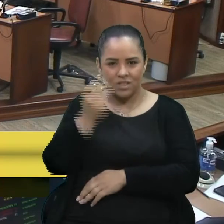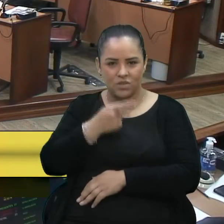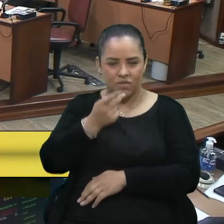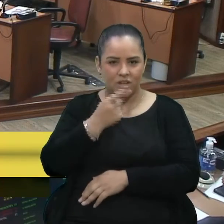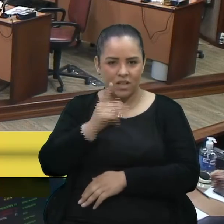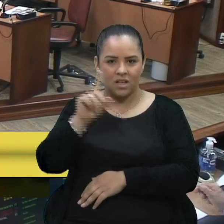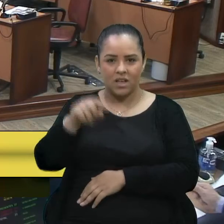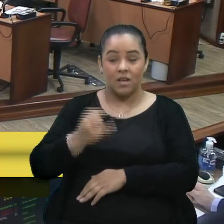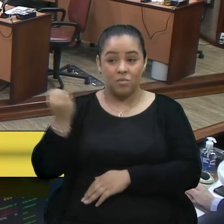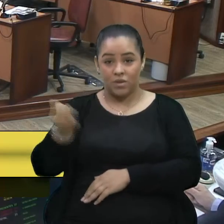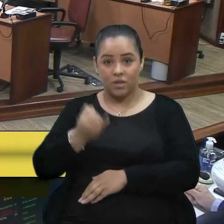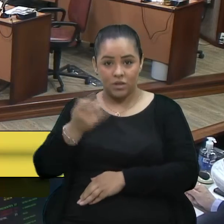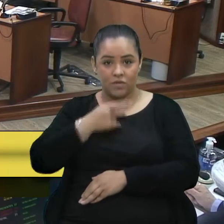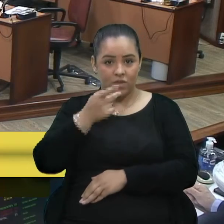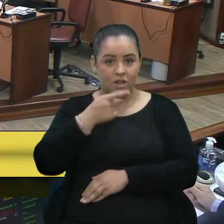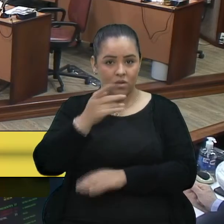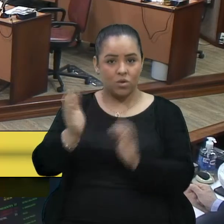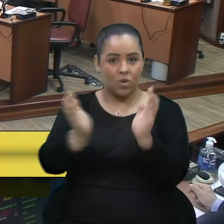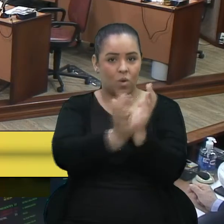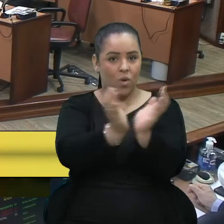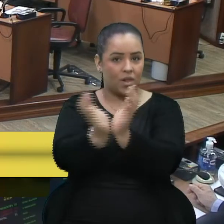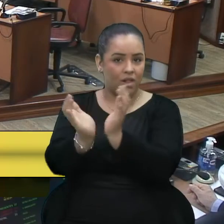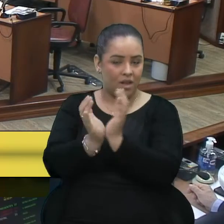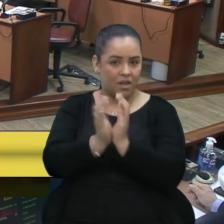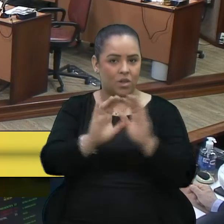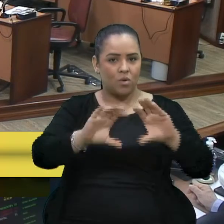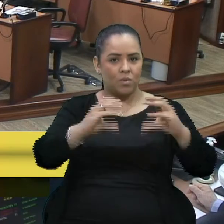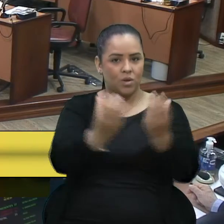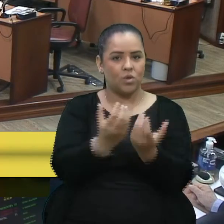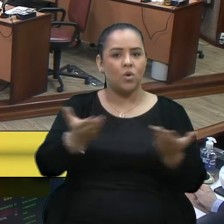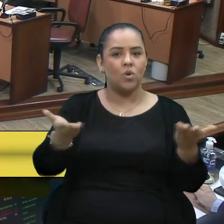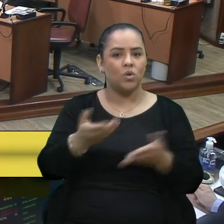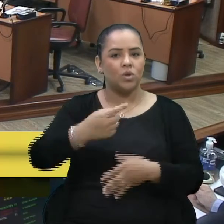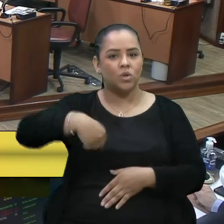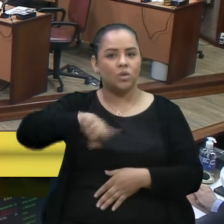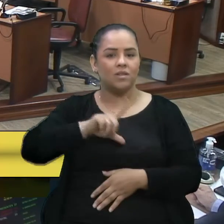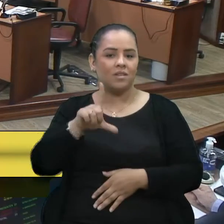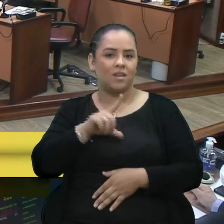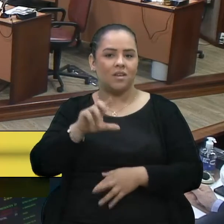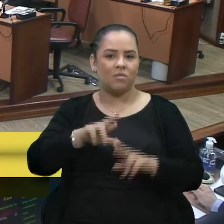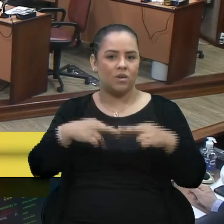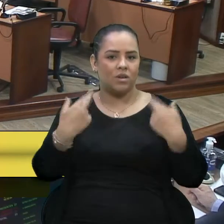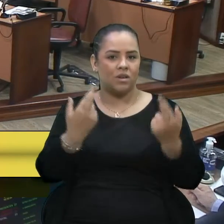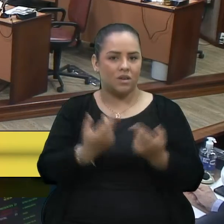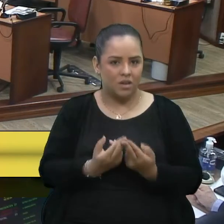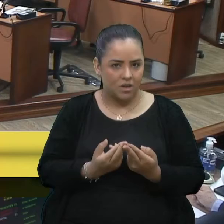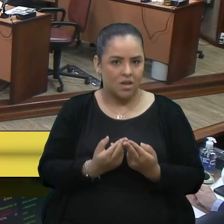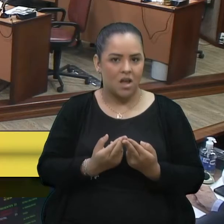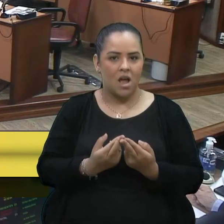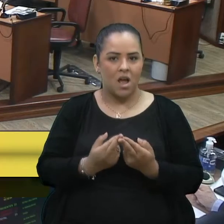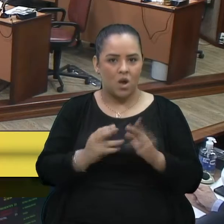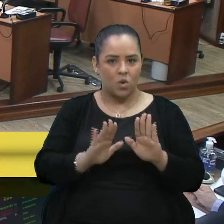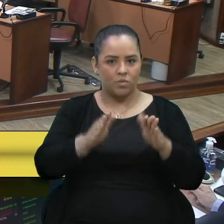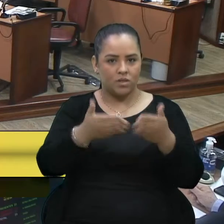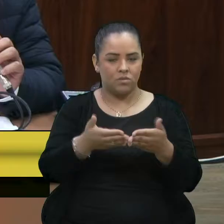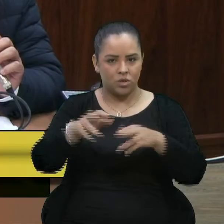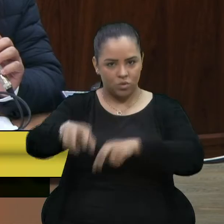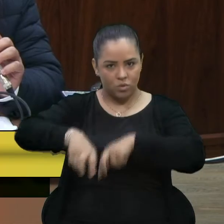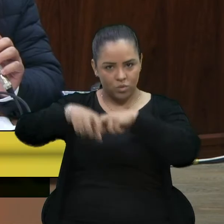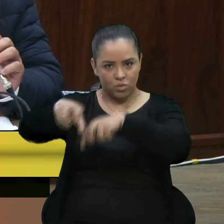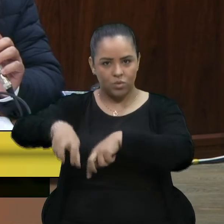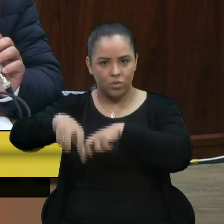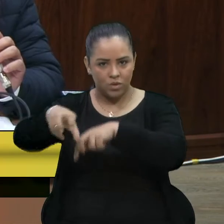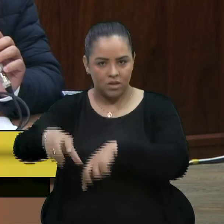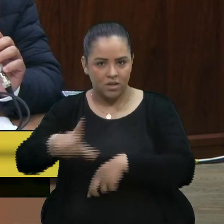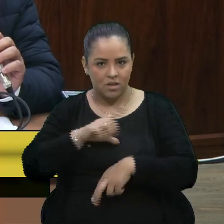informar, enfim, aos colegas e à comunidade que hoje nós teremos uma reunião com o prefeito. Hoje a Comissão de Agricultura da Câmara terá uma reunião